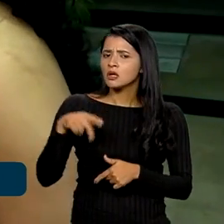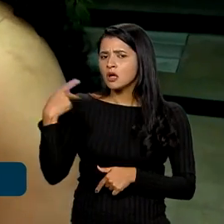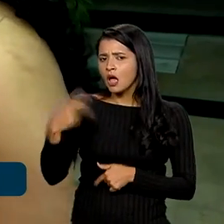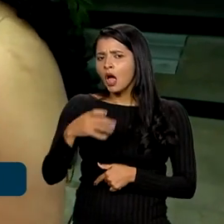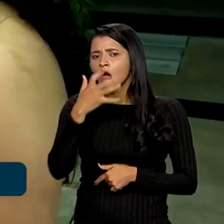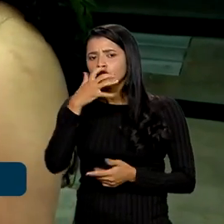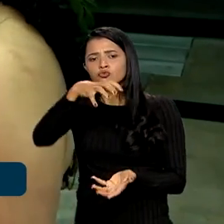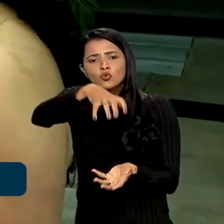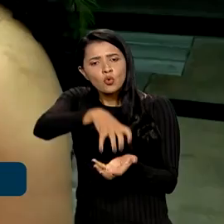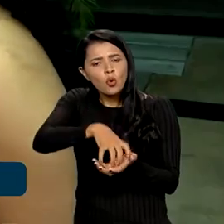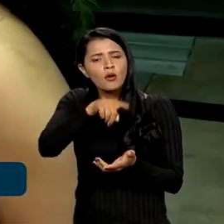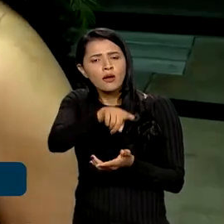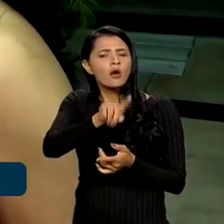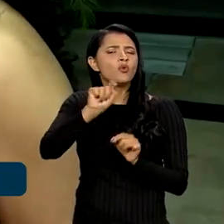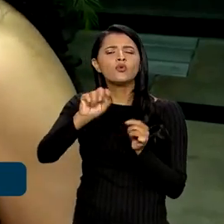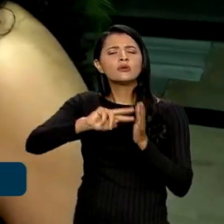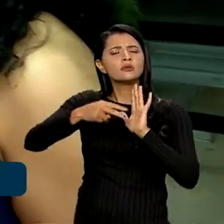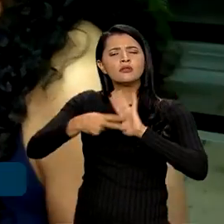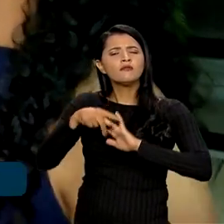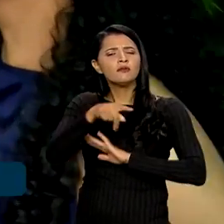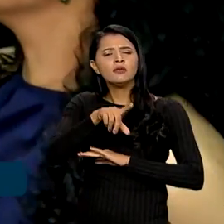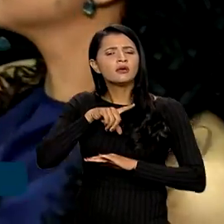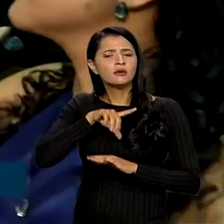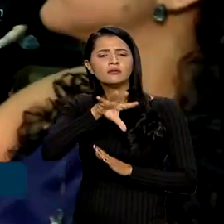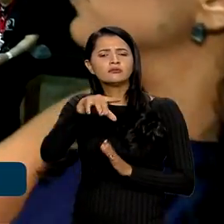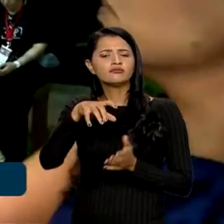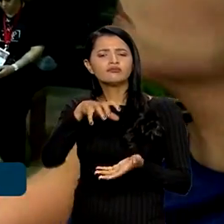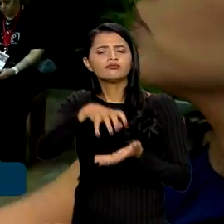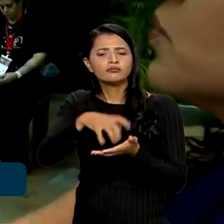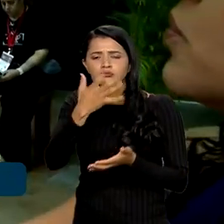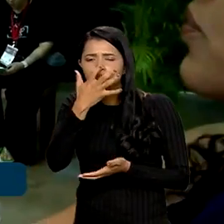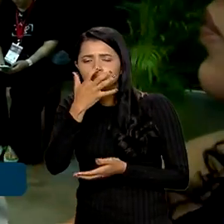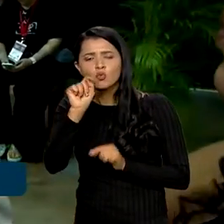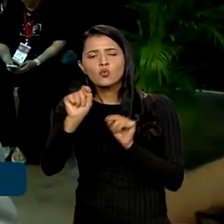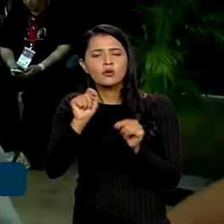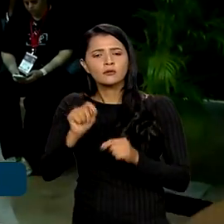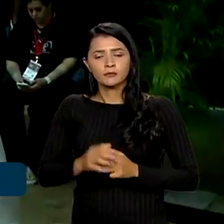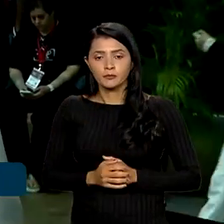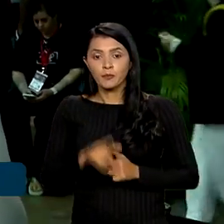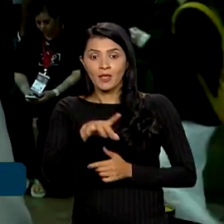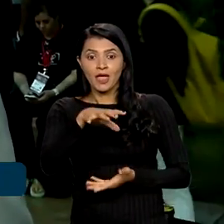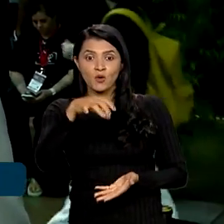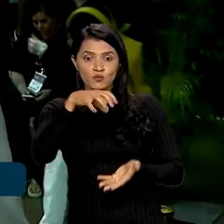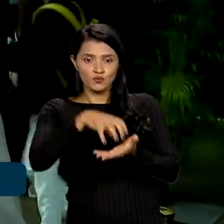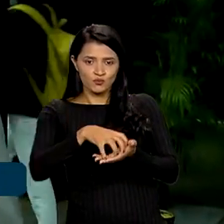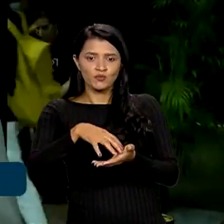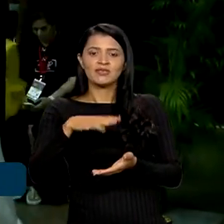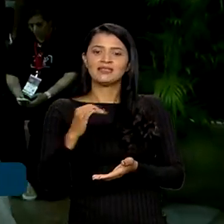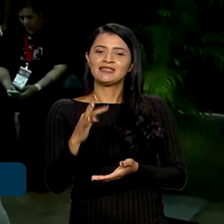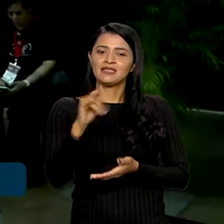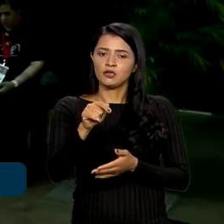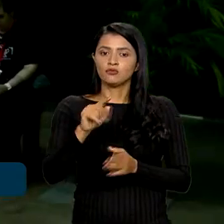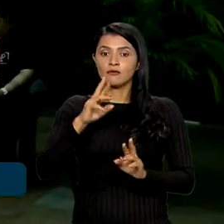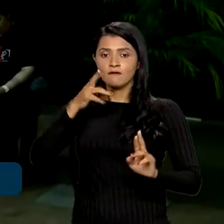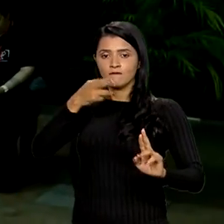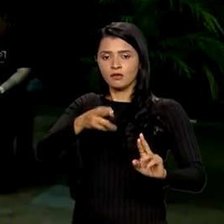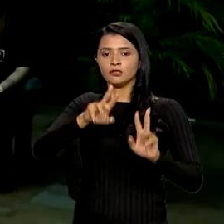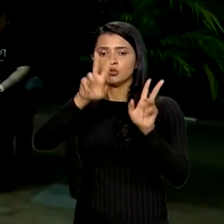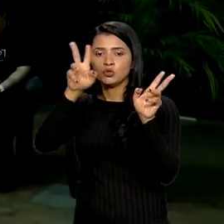Observatório, o que é o Observatório? O Observatório é um centro de referência sobre informações da Amazônia